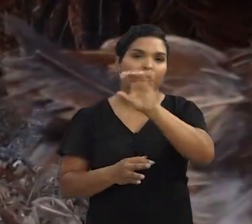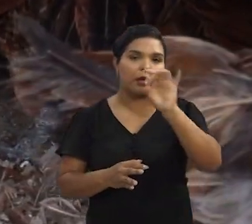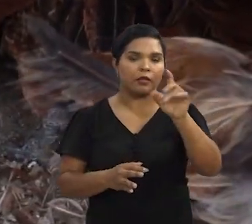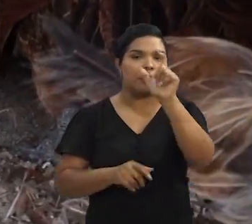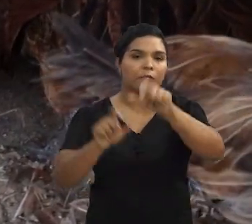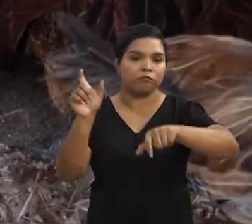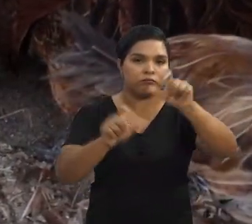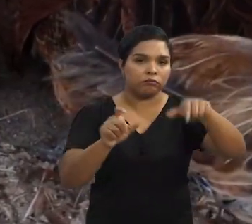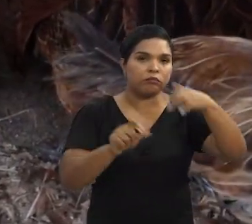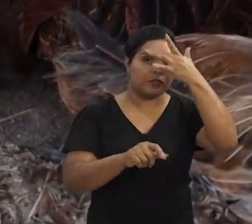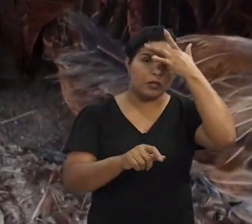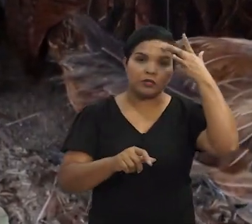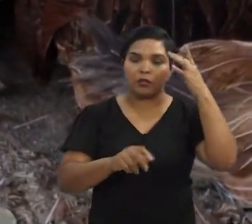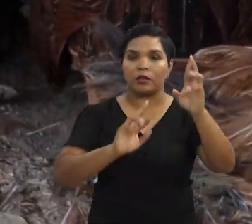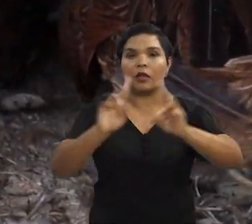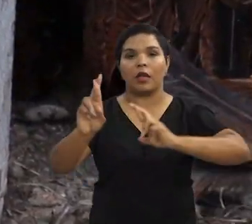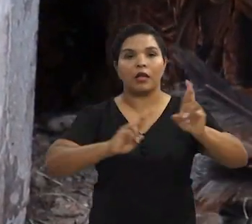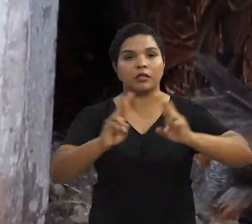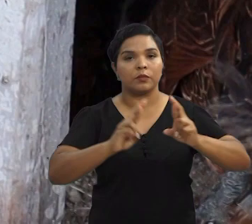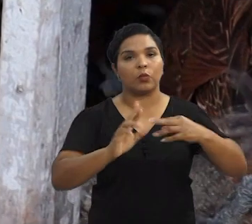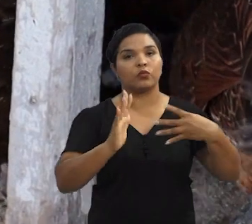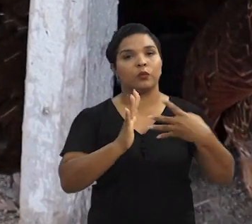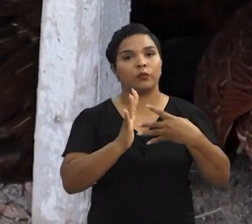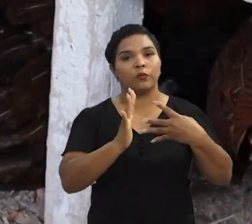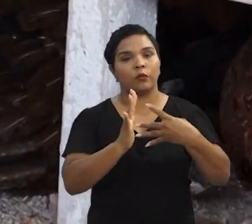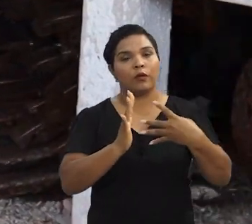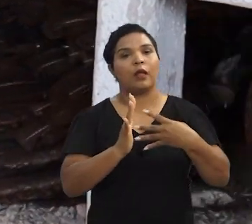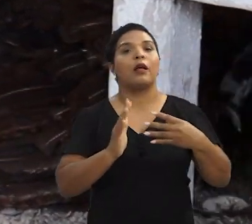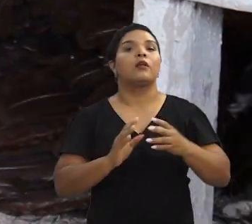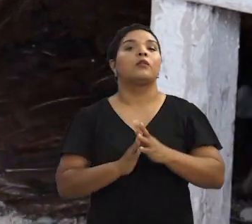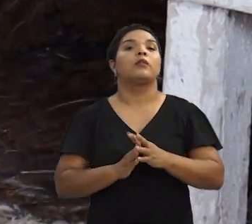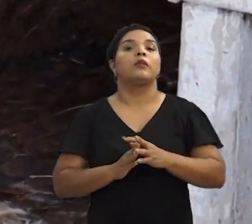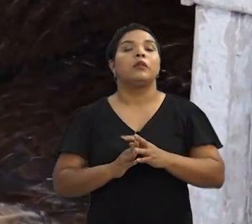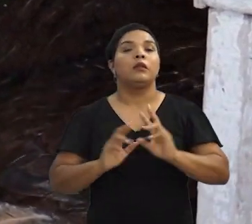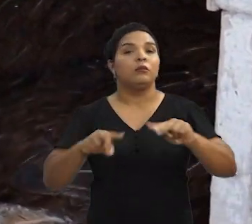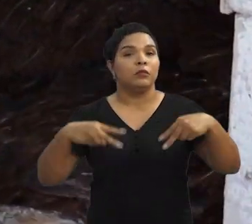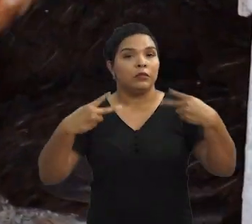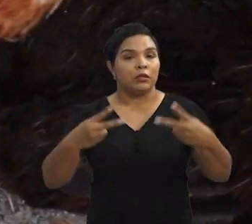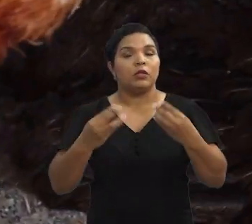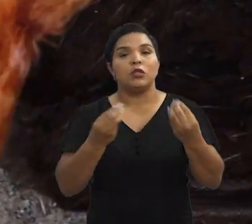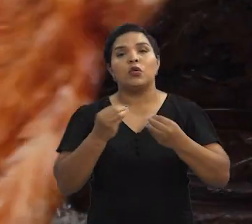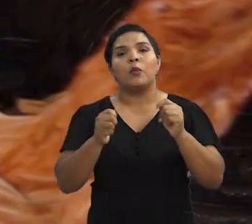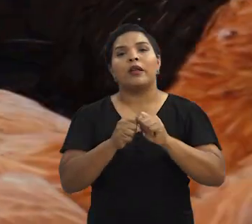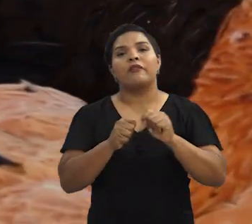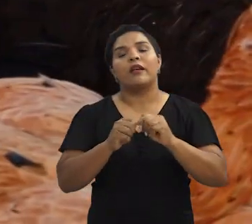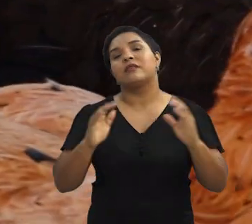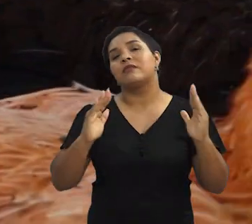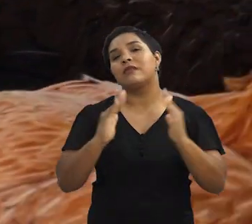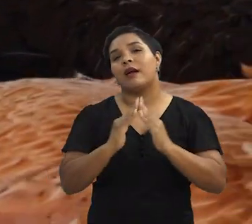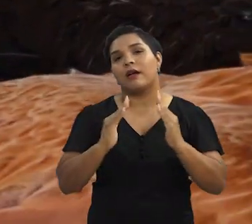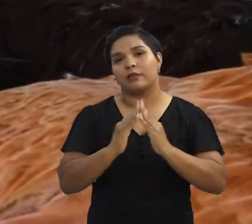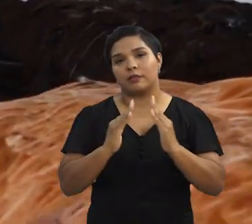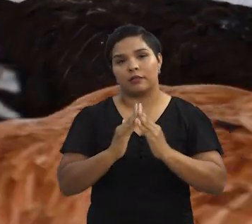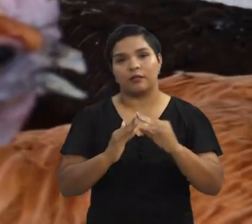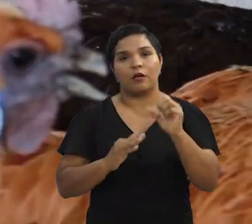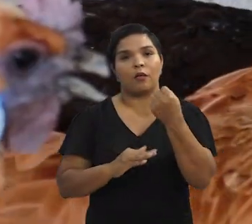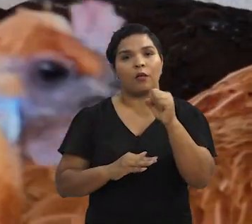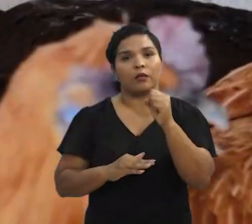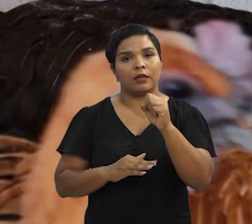para cada pessoa e ele responde no questionário via Google para a gente a forma como ele faz em casa.